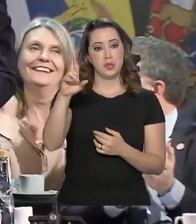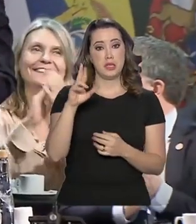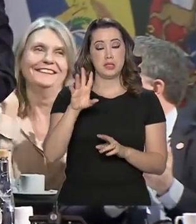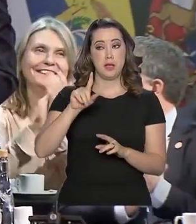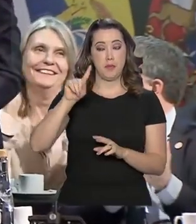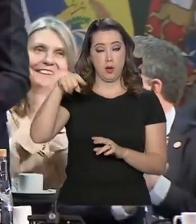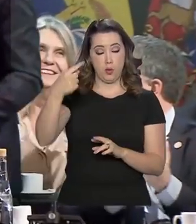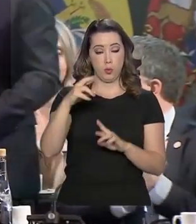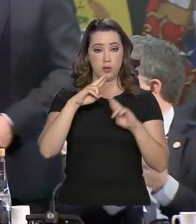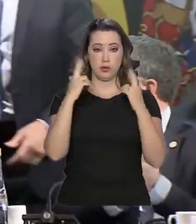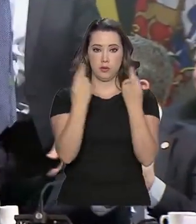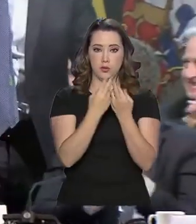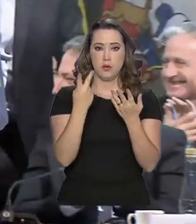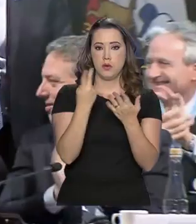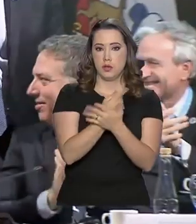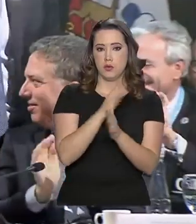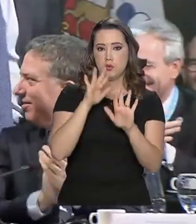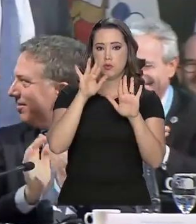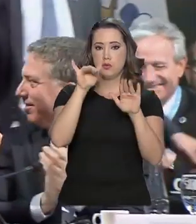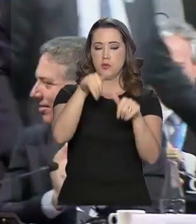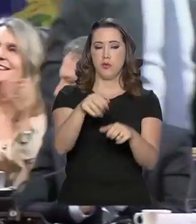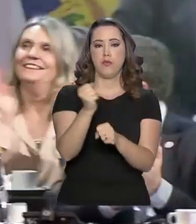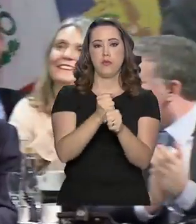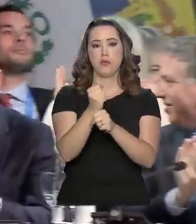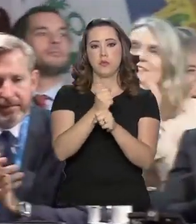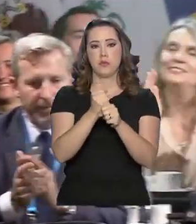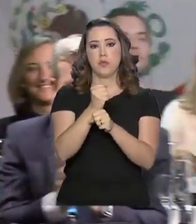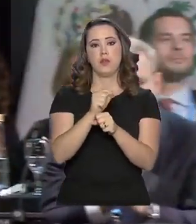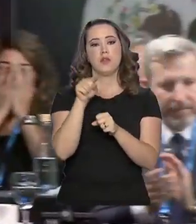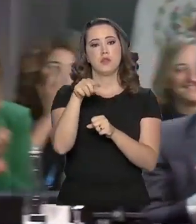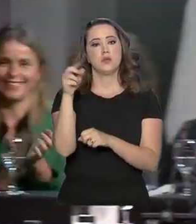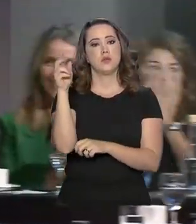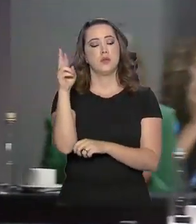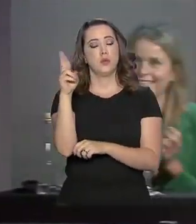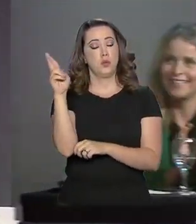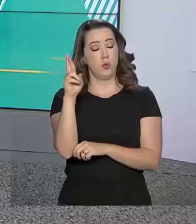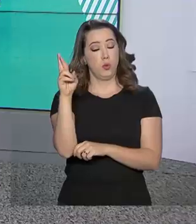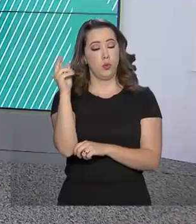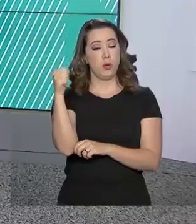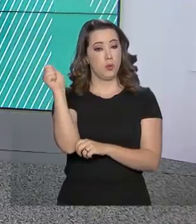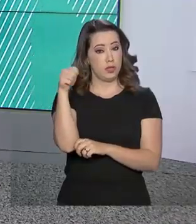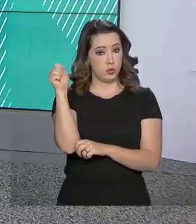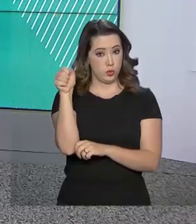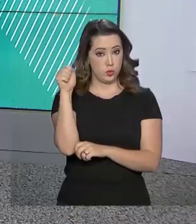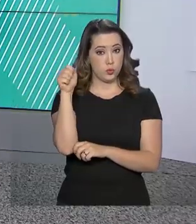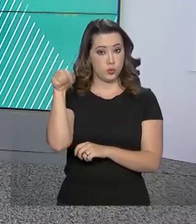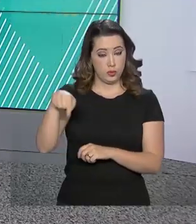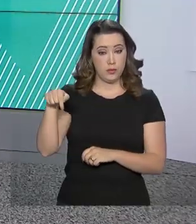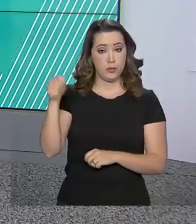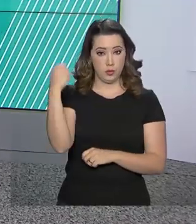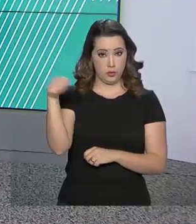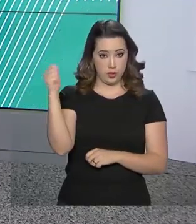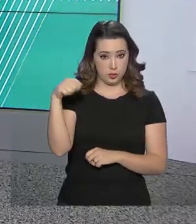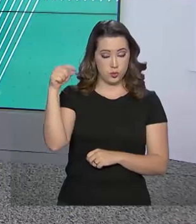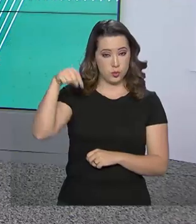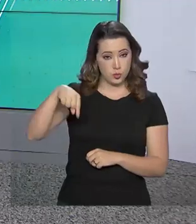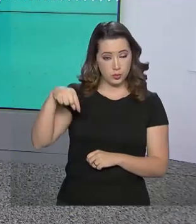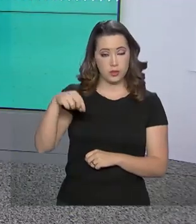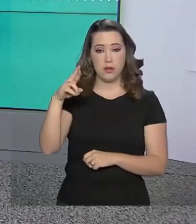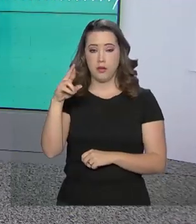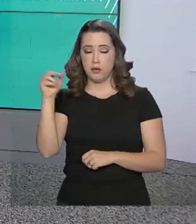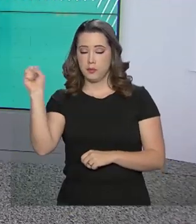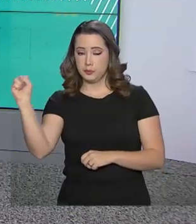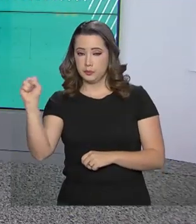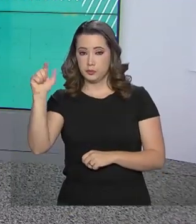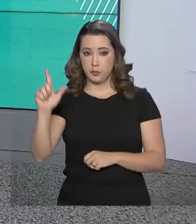próxima reunião, que deve ser realizada no fim do ano em Bento Gonçalves, no Rio Grande do Sul. Segundo o presidente, durante o comando